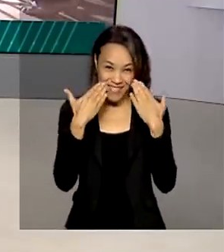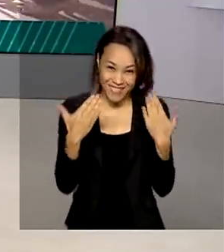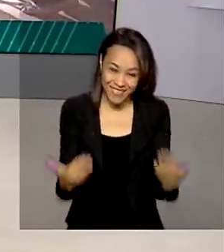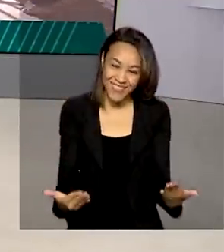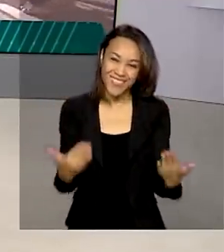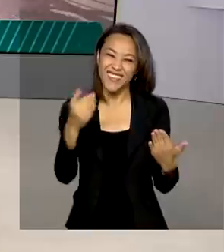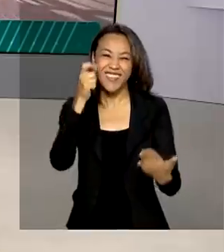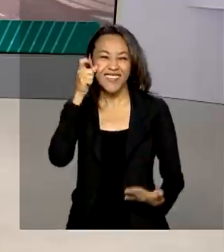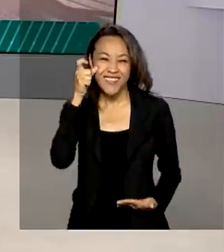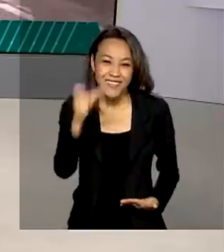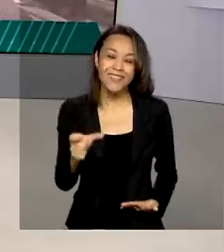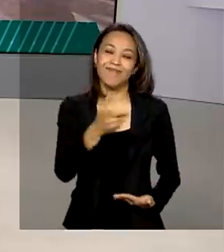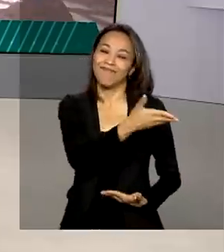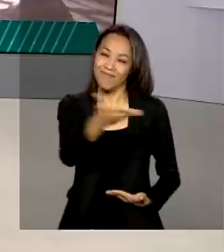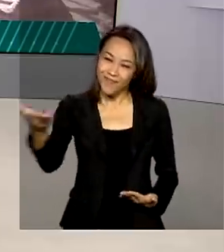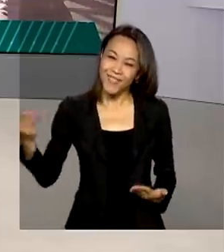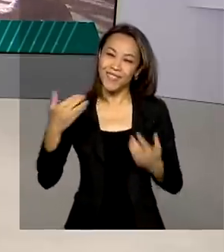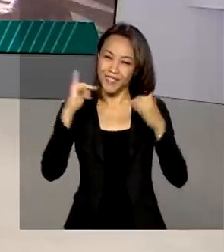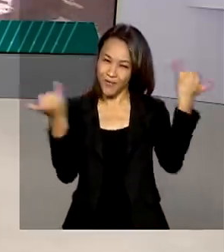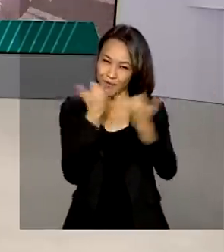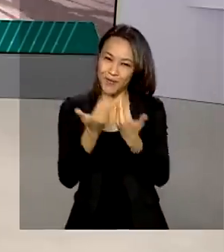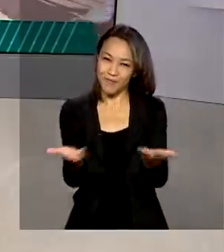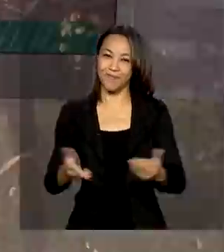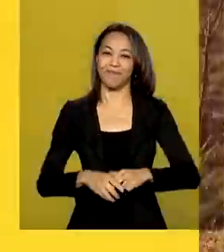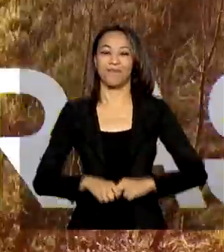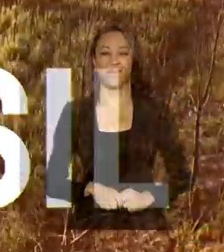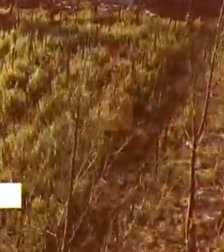notícias que interessam a você, cidadão.